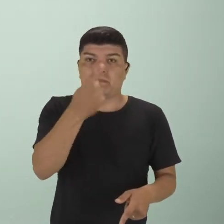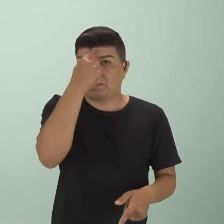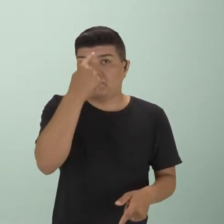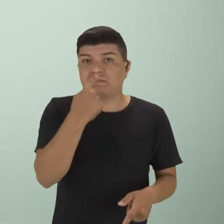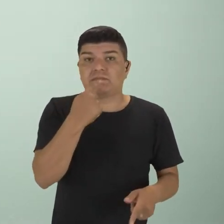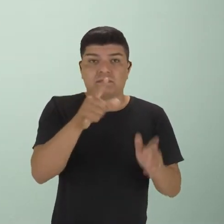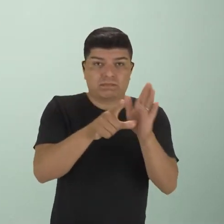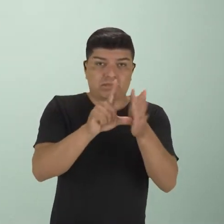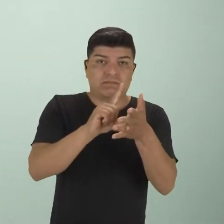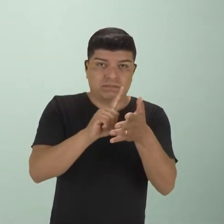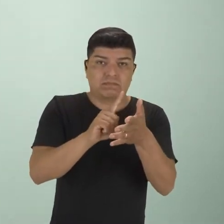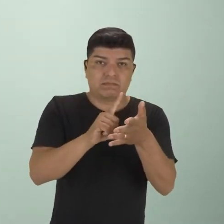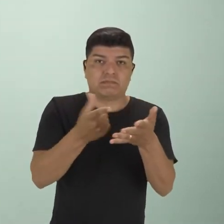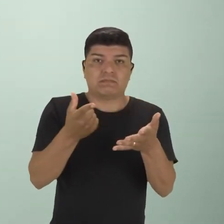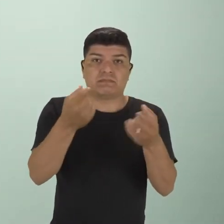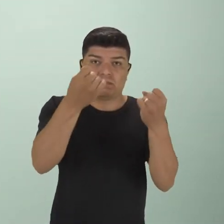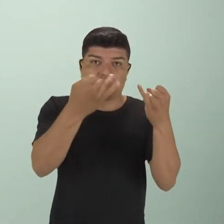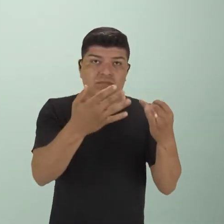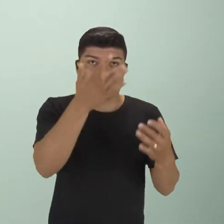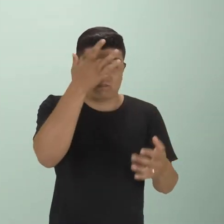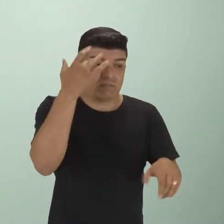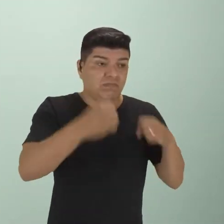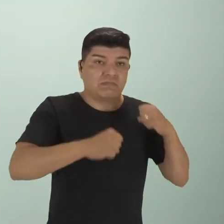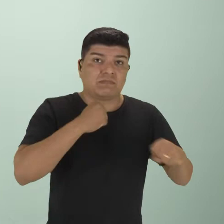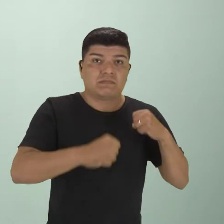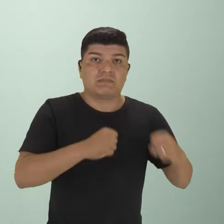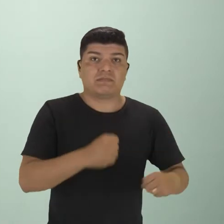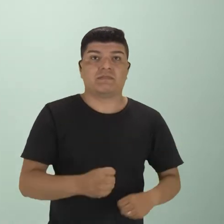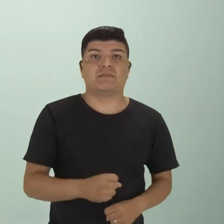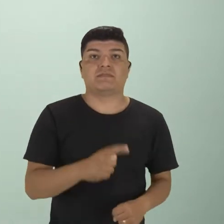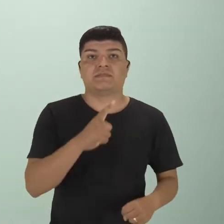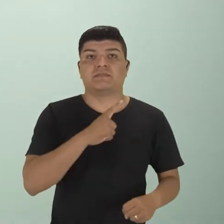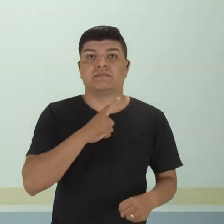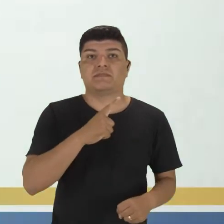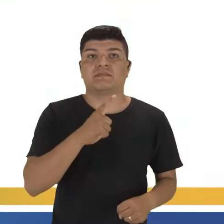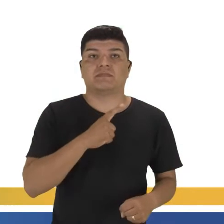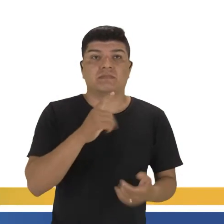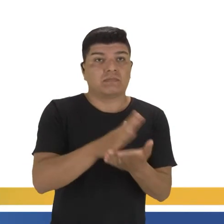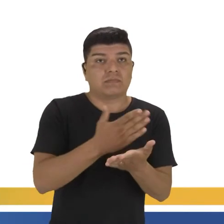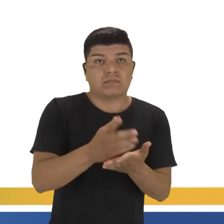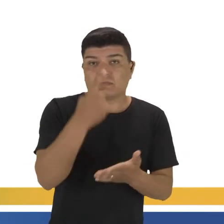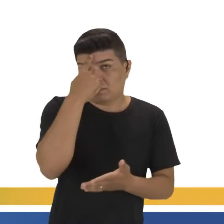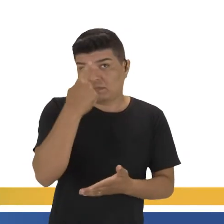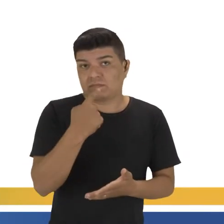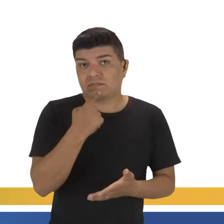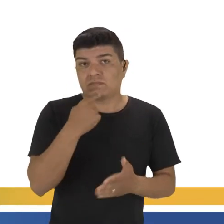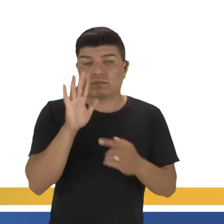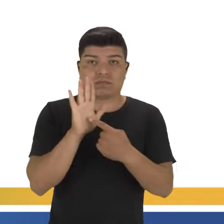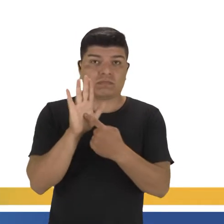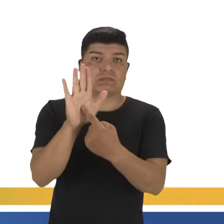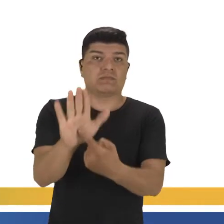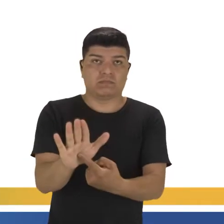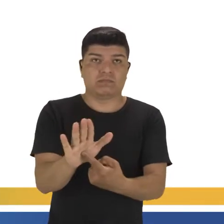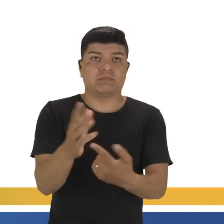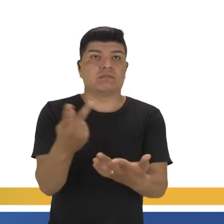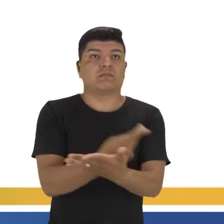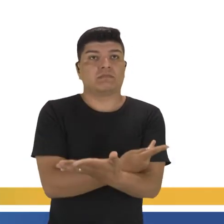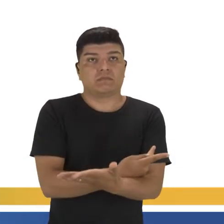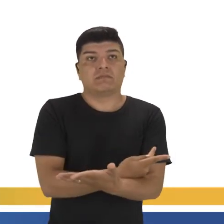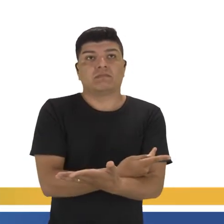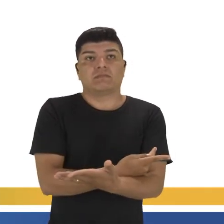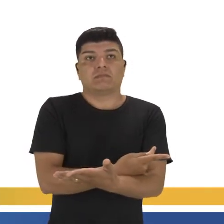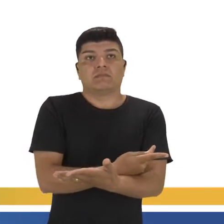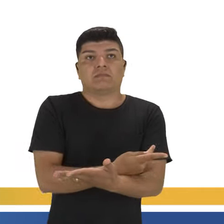comentei justamente que as pessoas estavam correndo. Aqui tem mais imagens mostrando um pouco sobre essa situação.